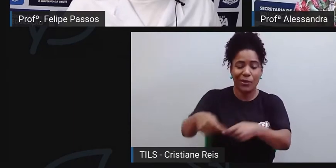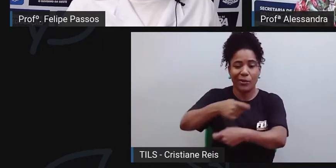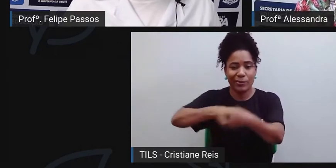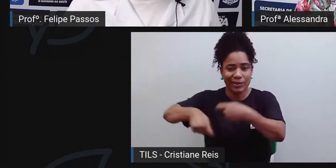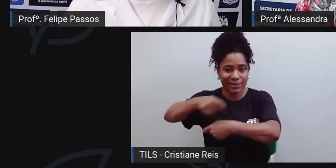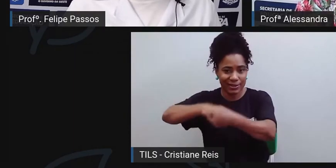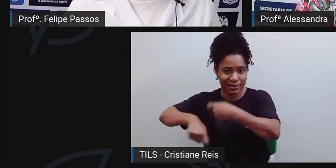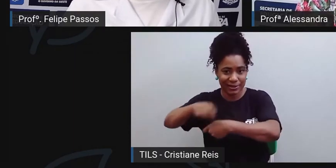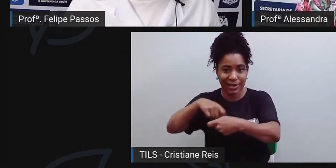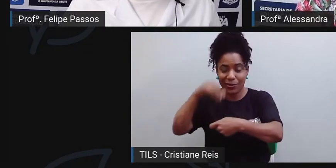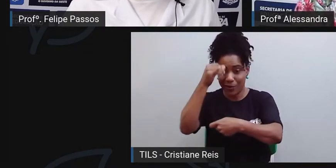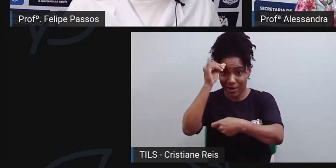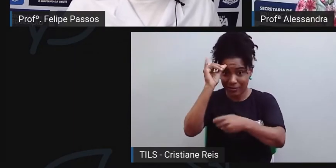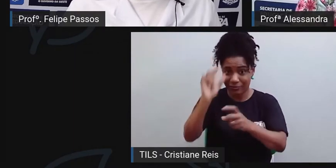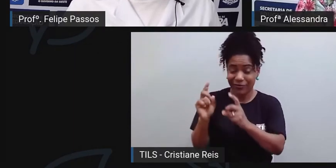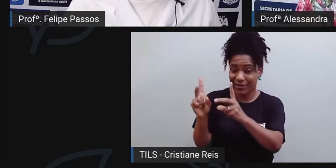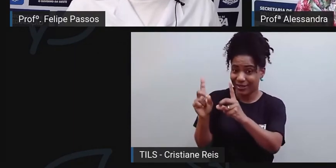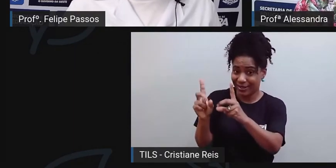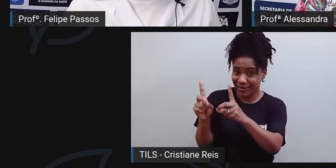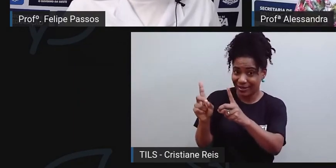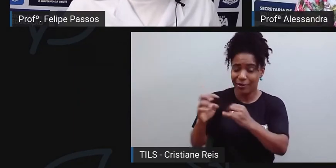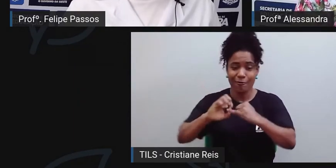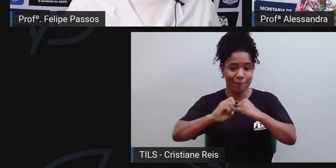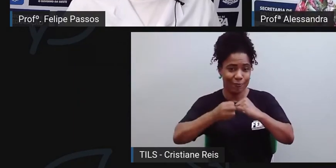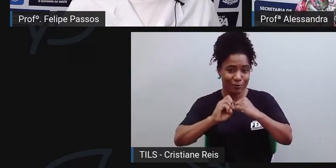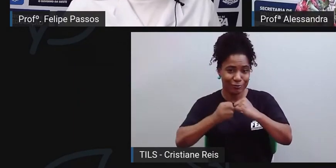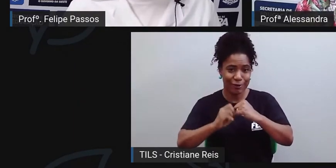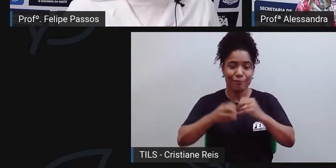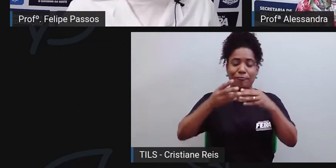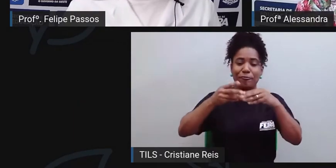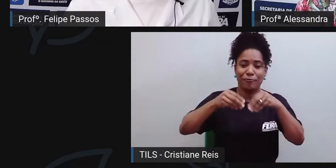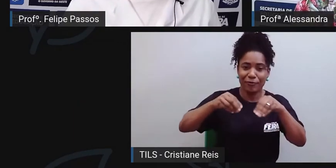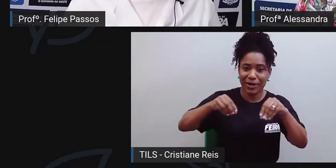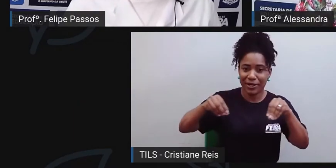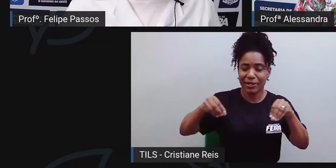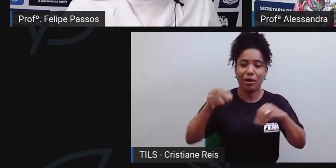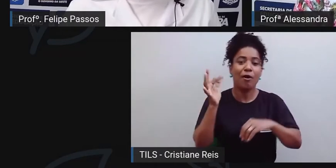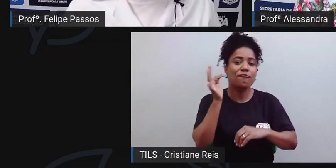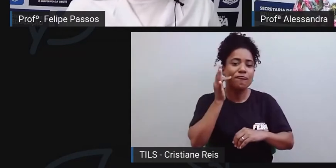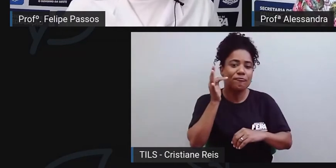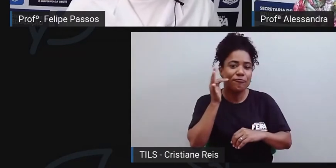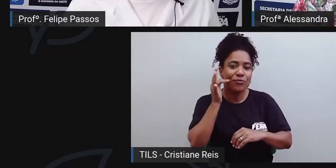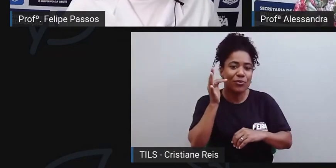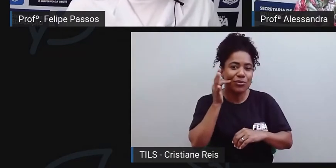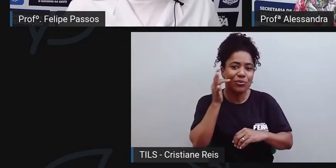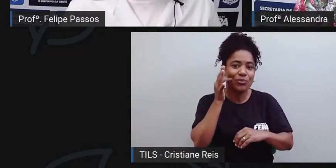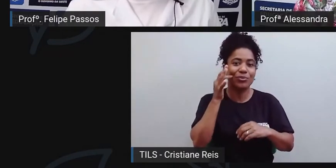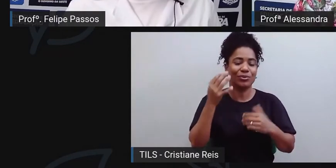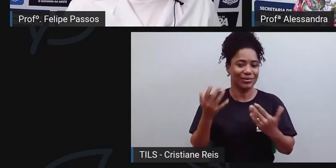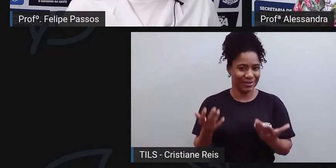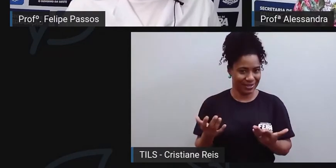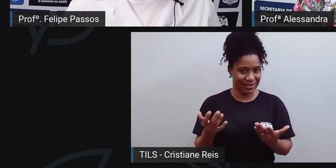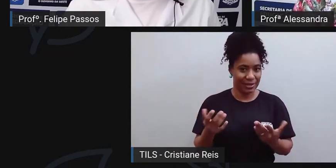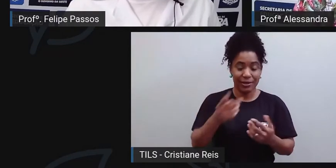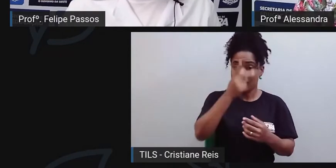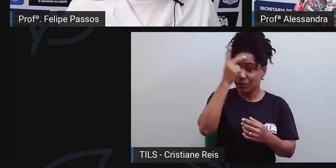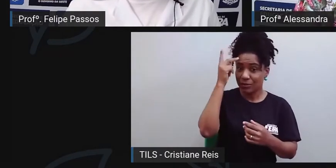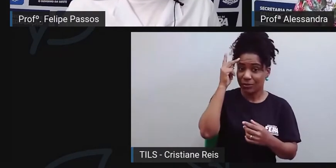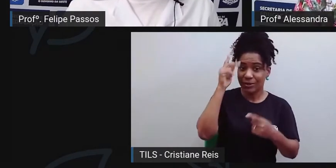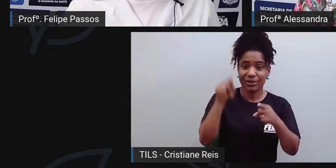comercializar um feijão, uma farinha, uma fruta. Os mascates que